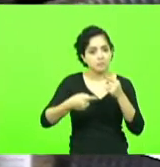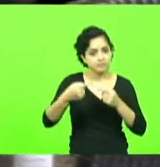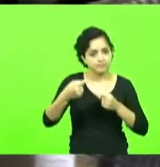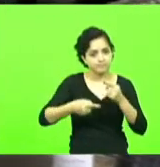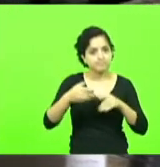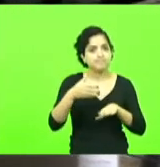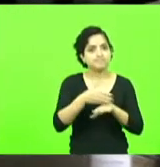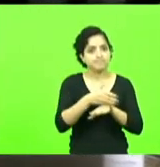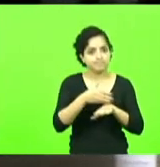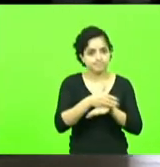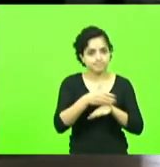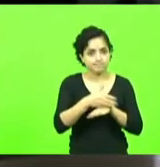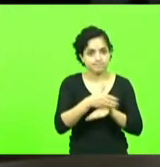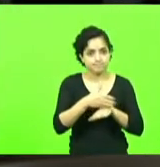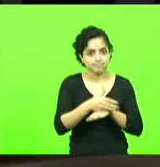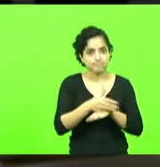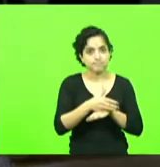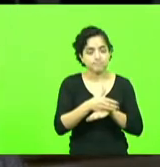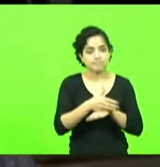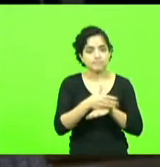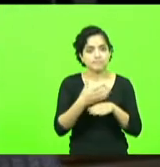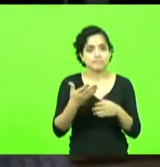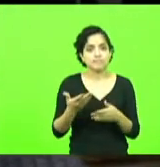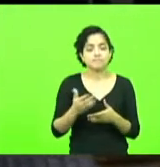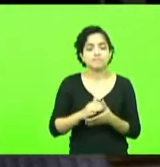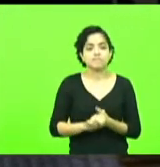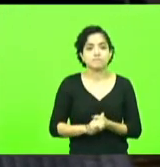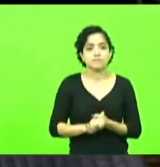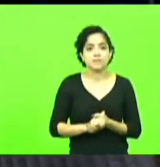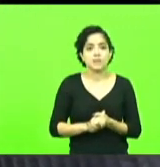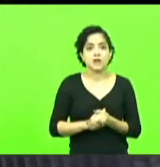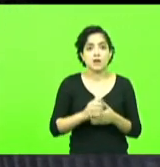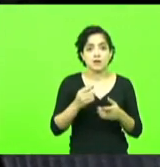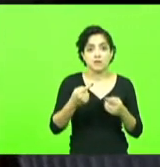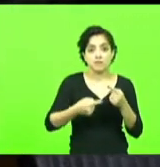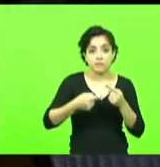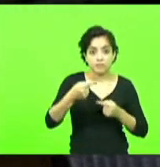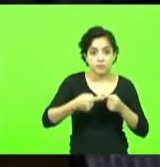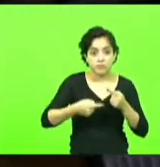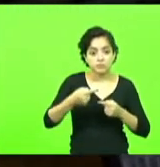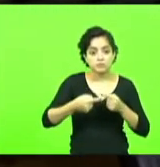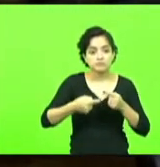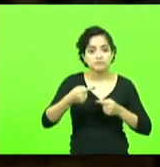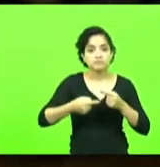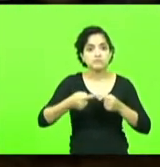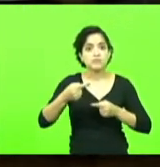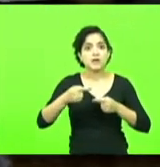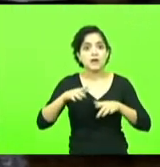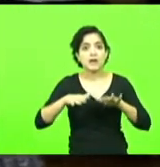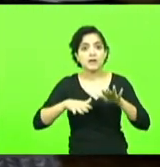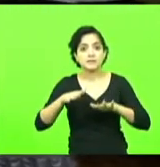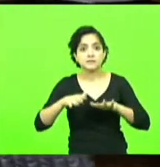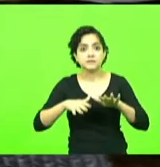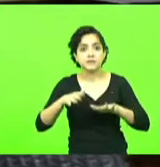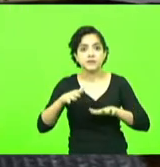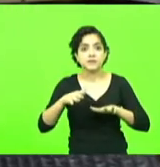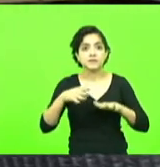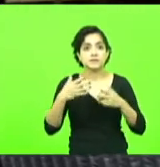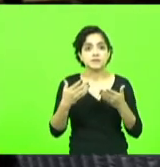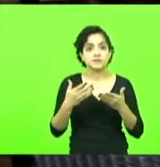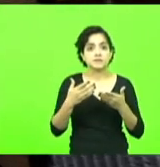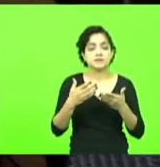política é de pessoas de bem fazer política é abrir mão muitas vezes de questões